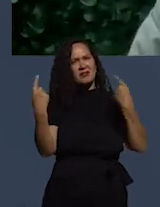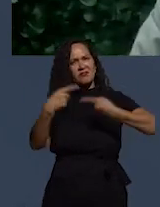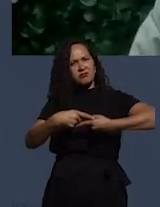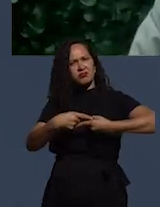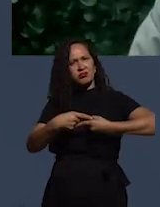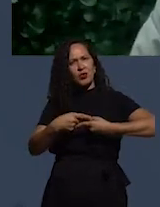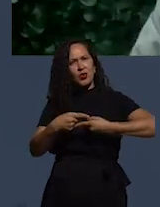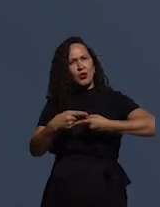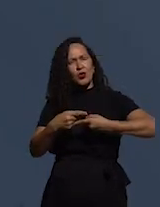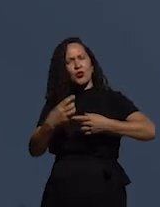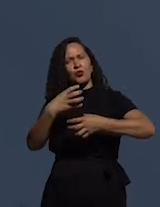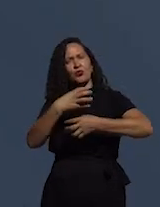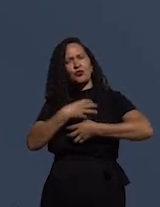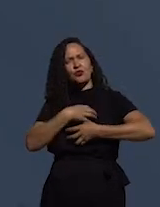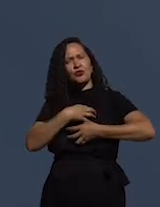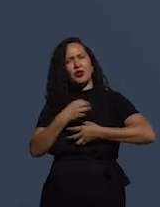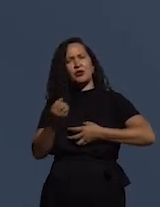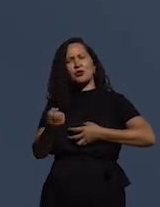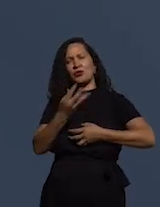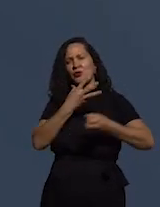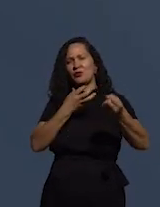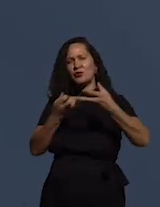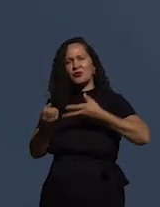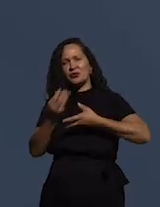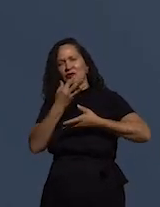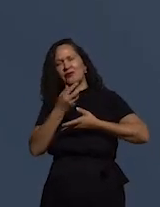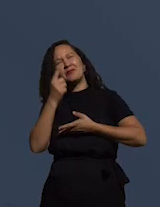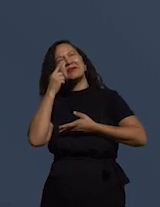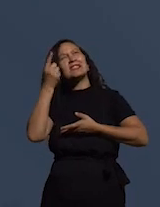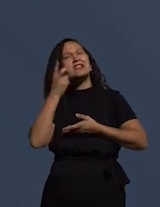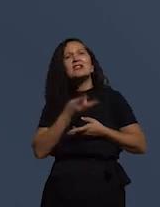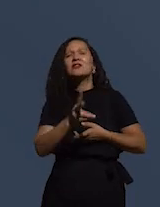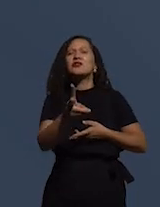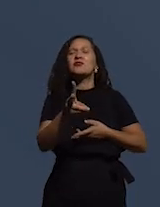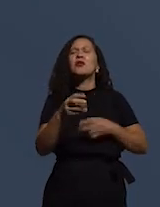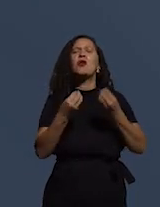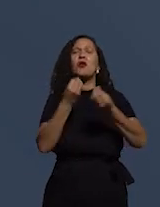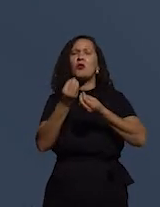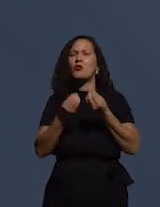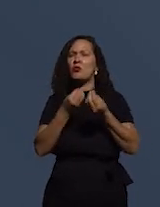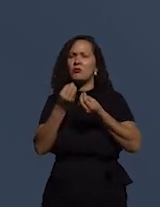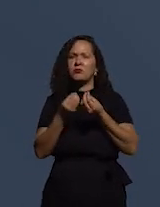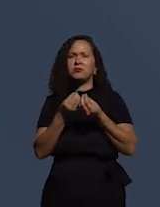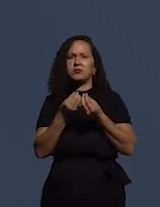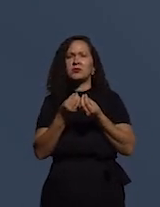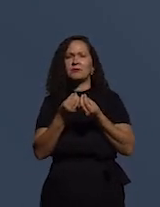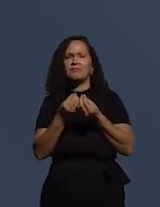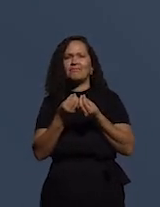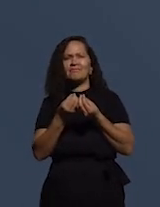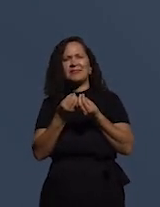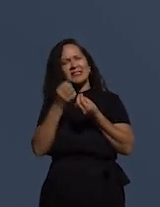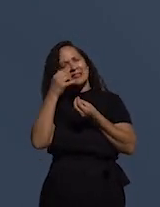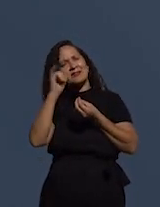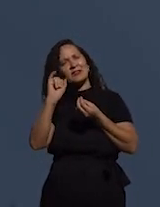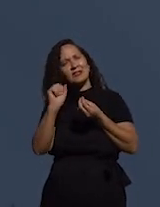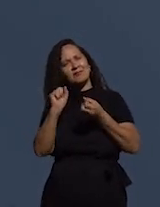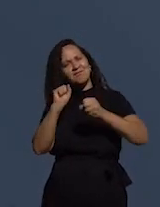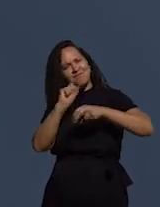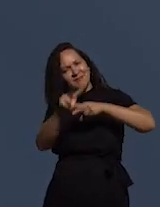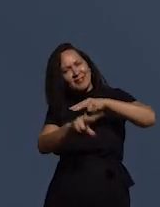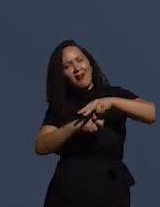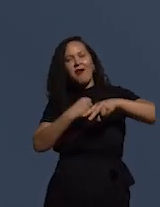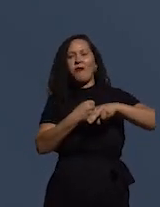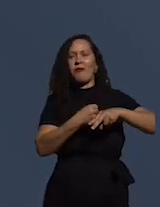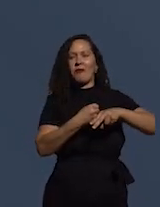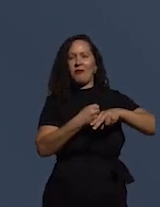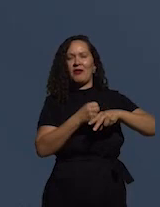formas e repensar constantemente o enfrentamento à corrupção. Isso já está explícito na